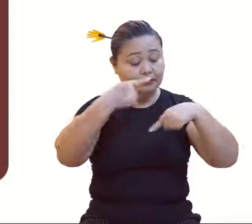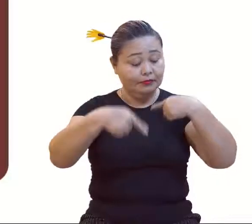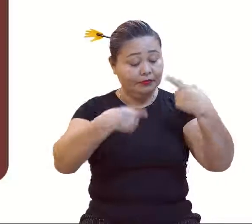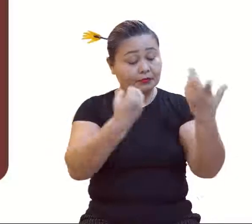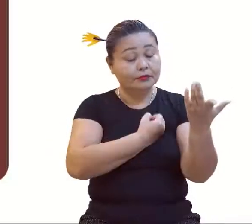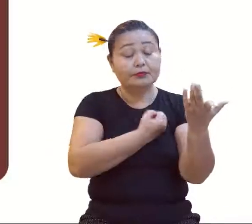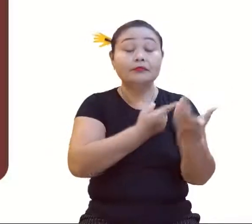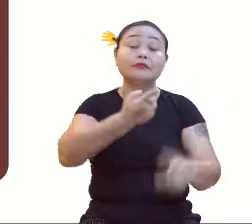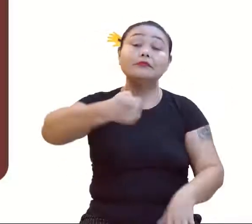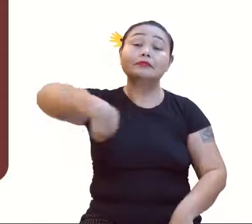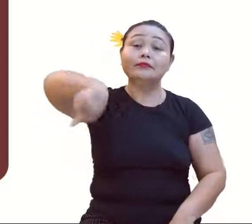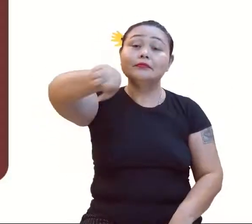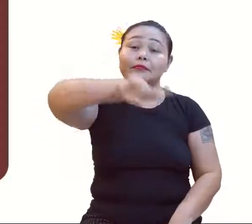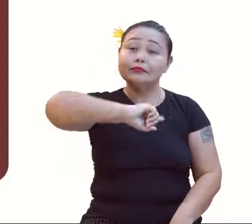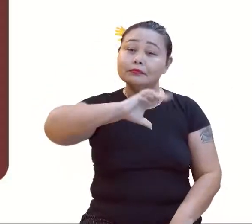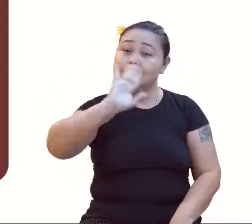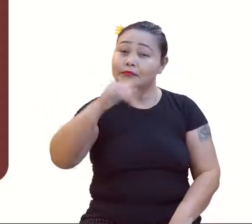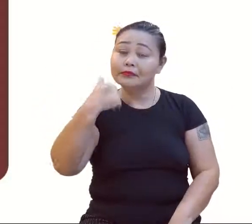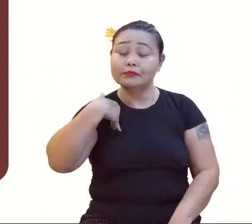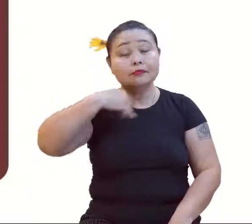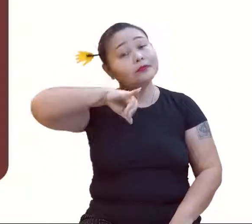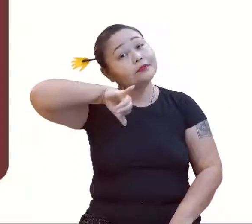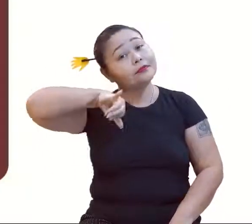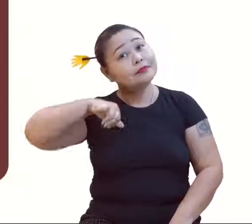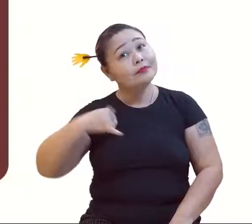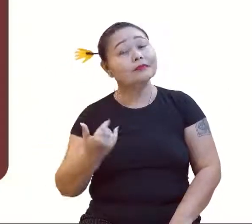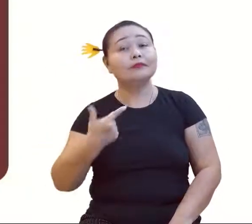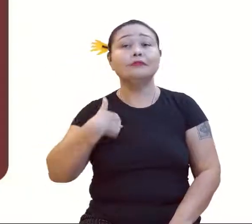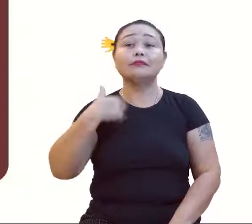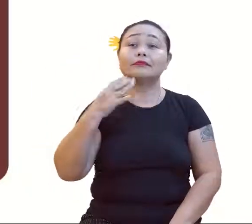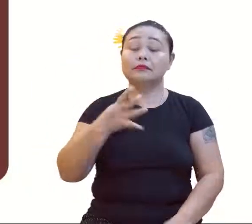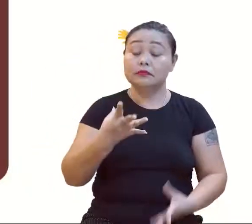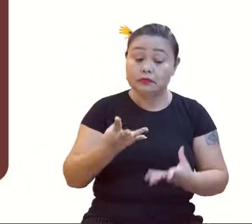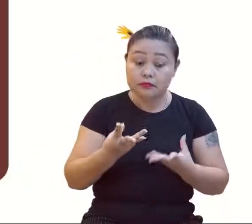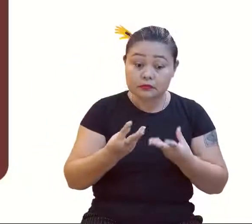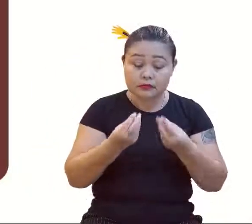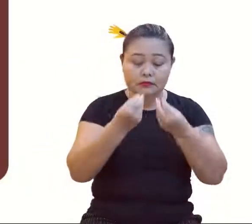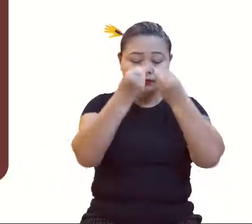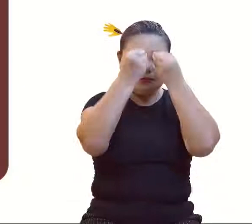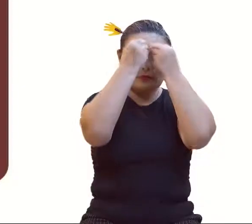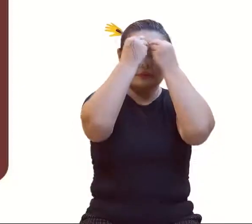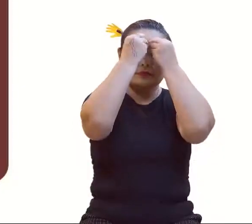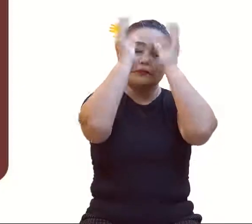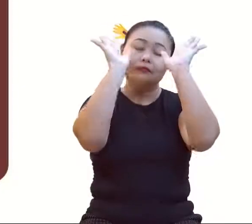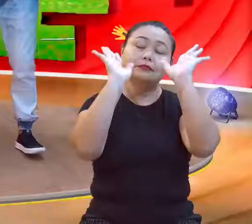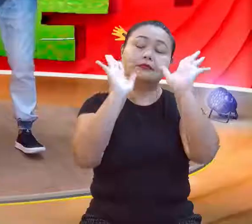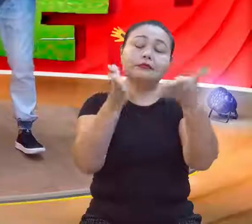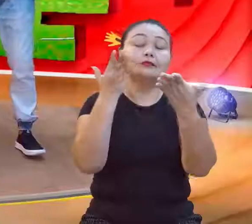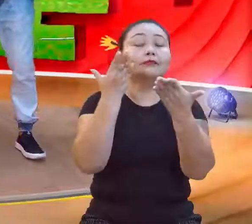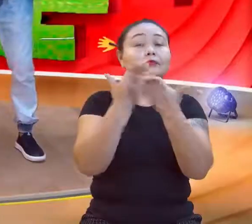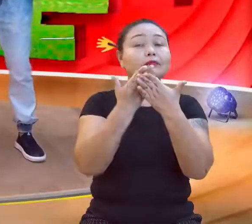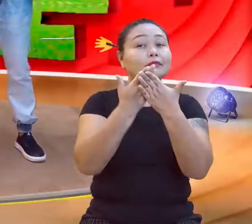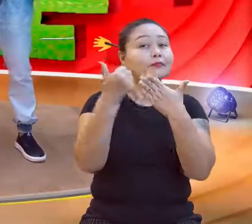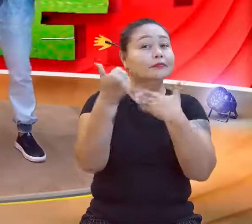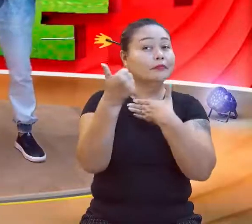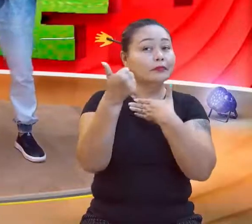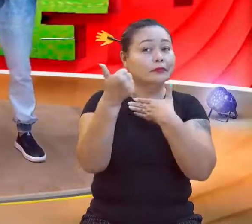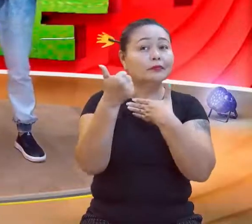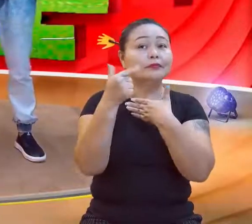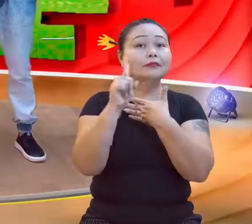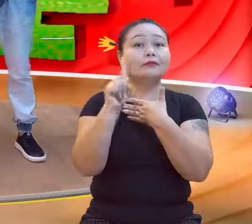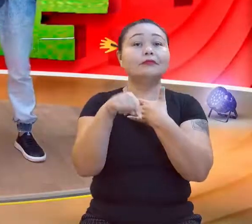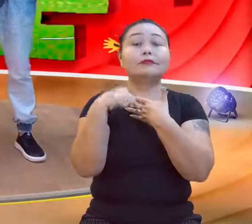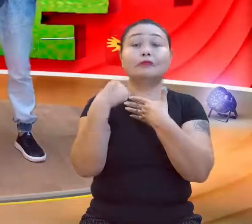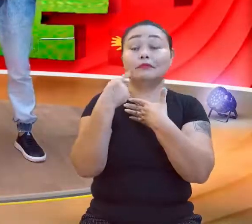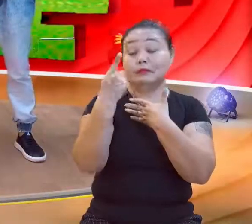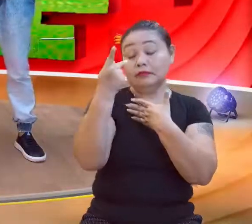aproveitaram, que vocês absorveram da primeira aula. O que vocês acharam? Vem aqui com a gente. Na parte